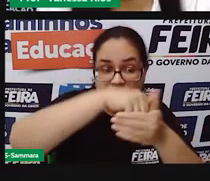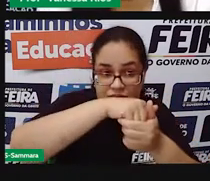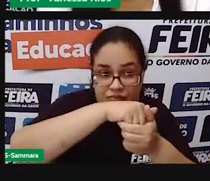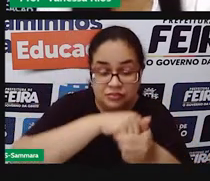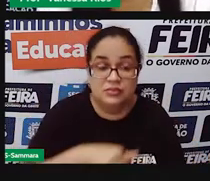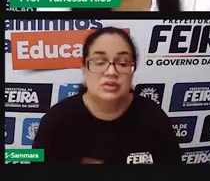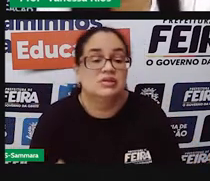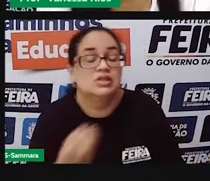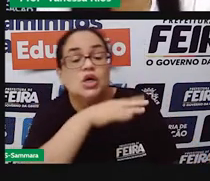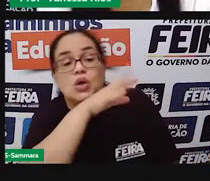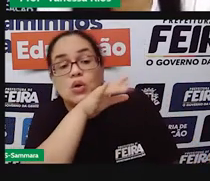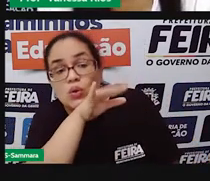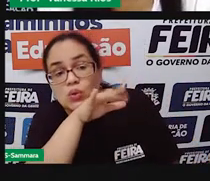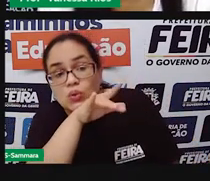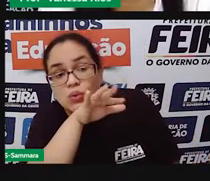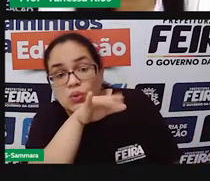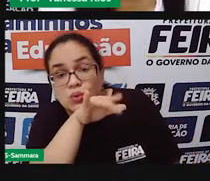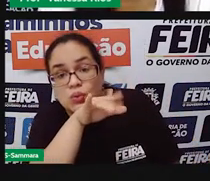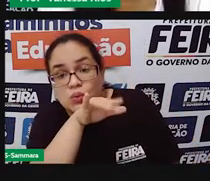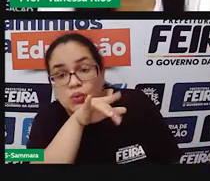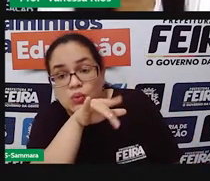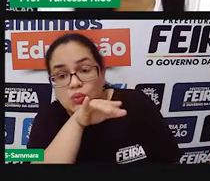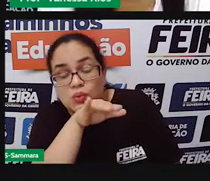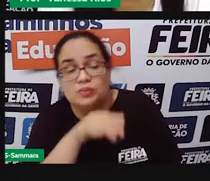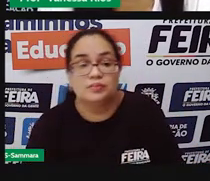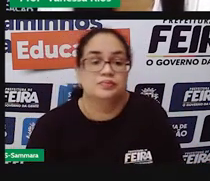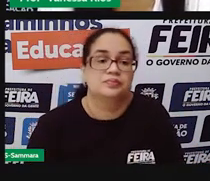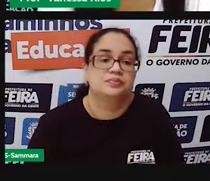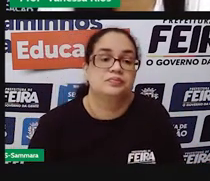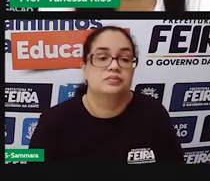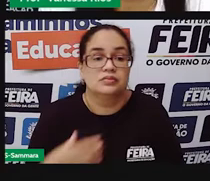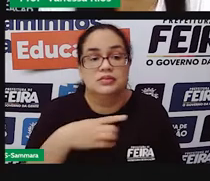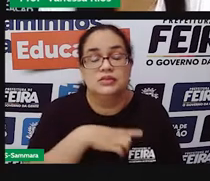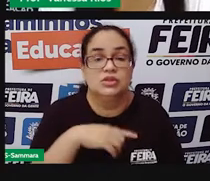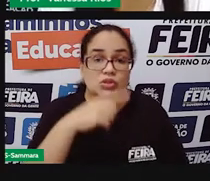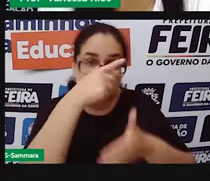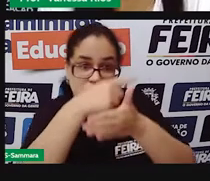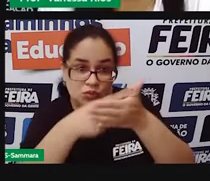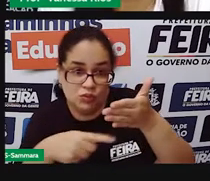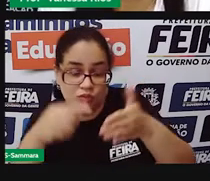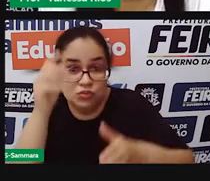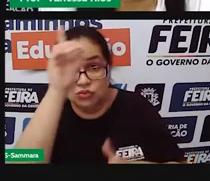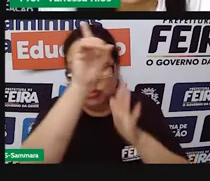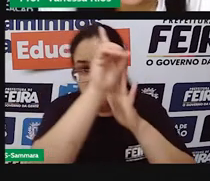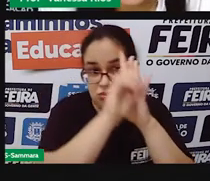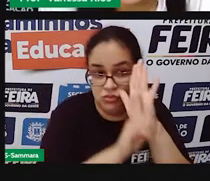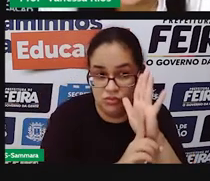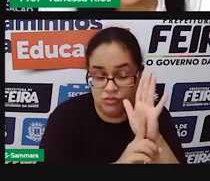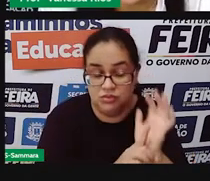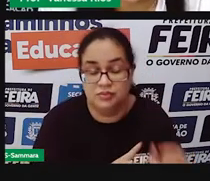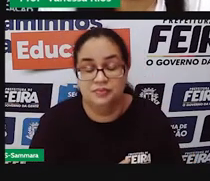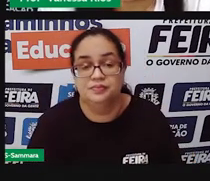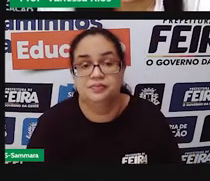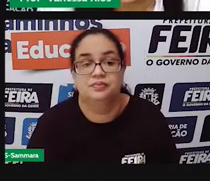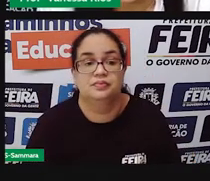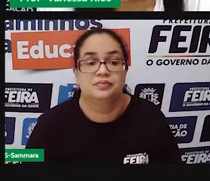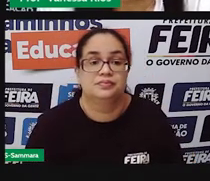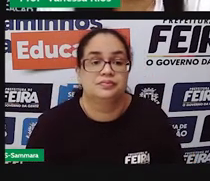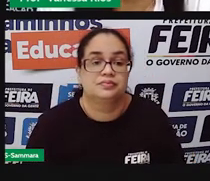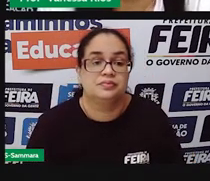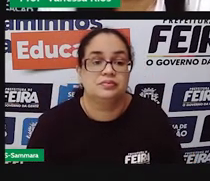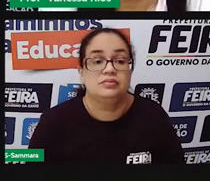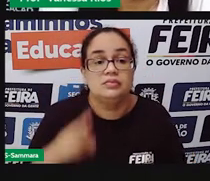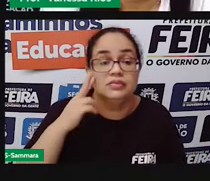prejuízos, em vez de trazer aí os seus direitos, né? A garantia do respeito aos seus direitos.